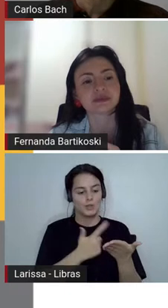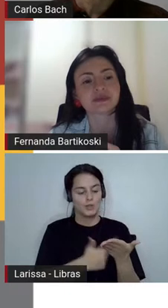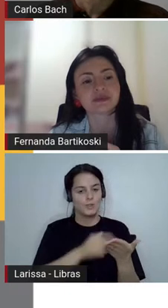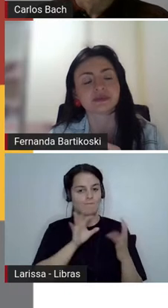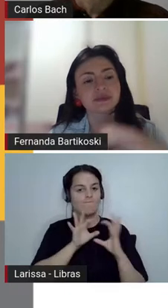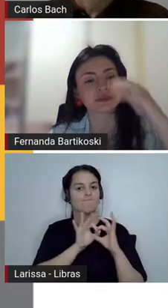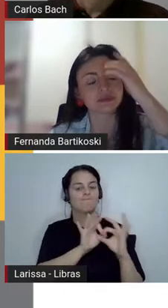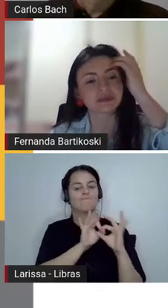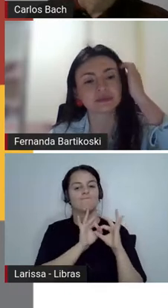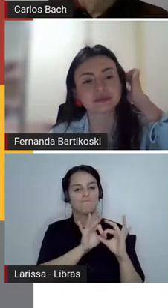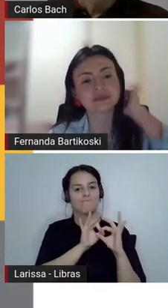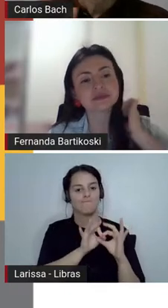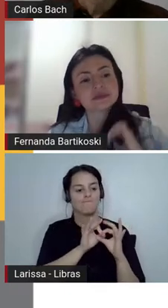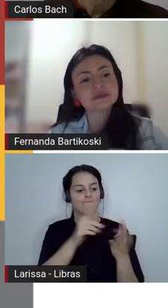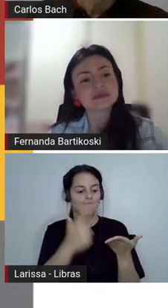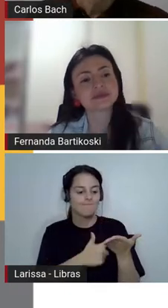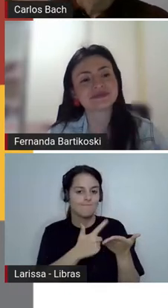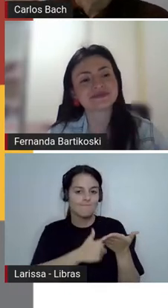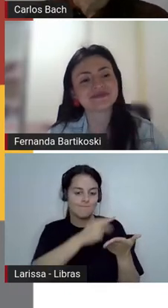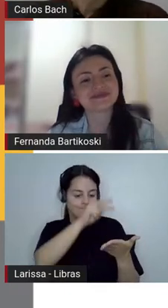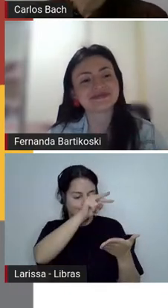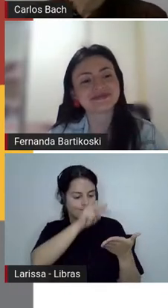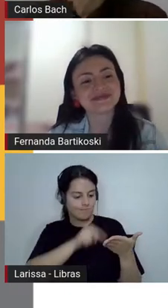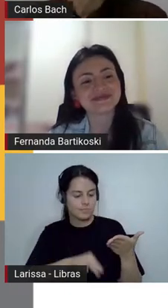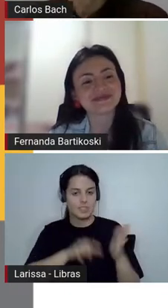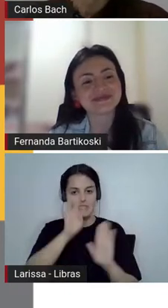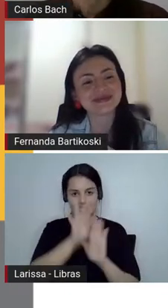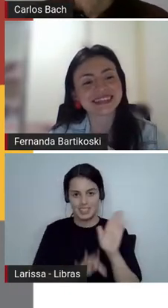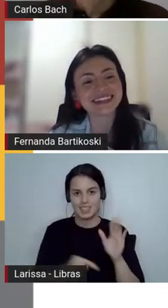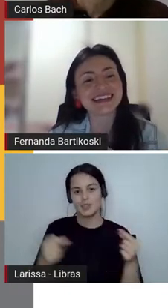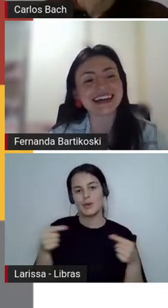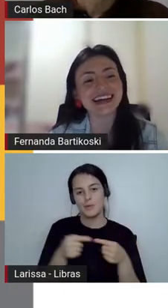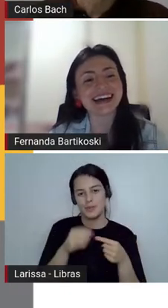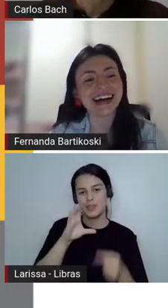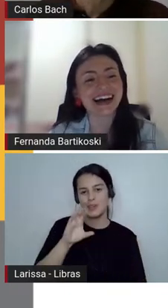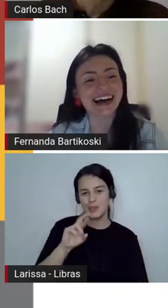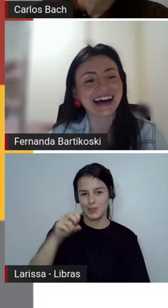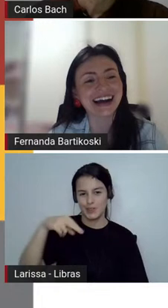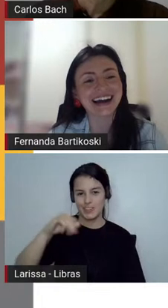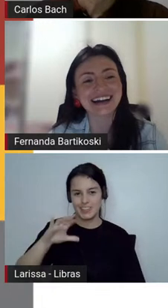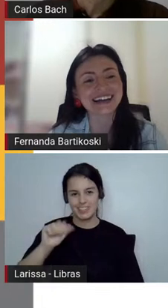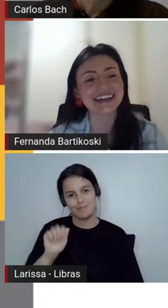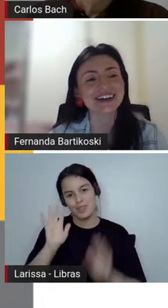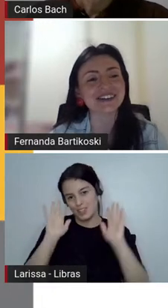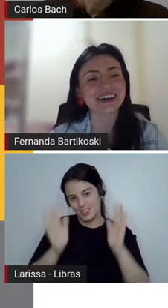crônica, a gente está falando da crônica aqui, a gente já está entrando no assunto, mas não tem como